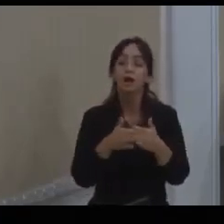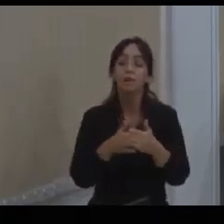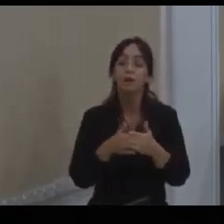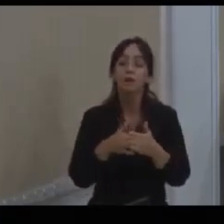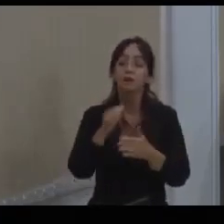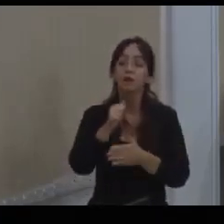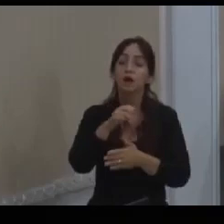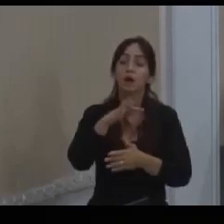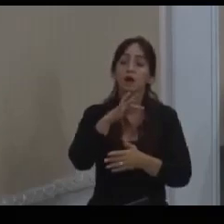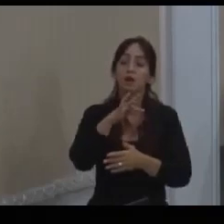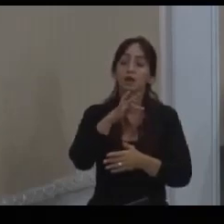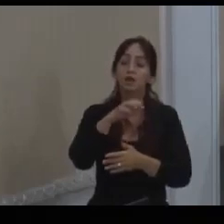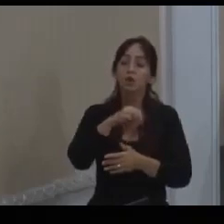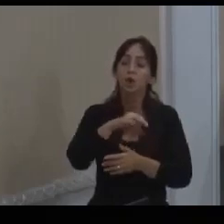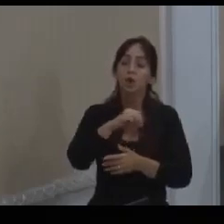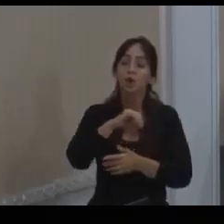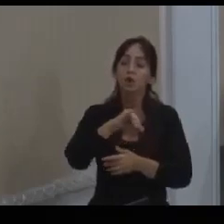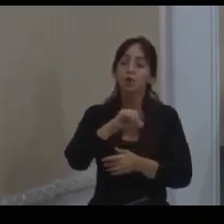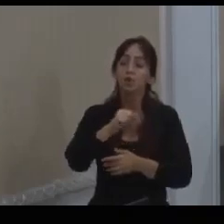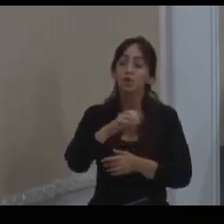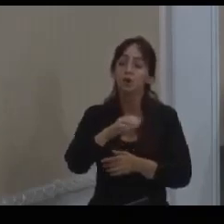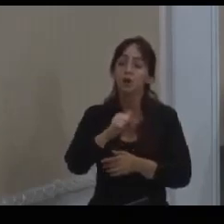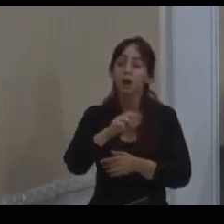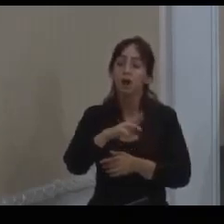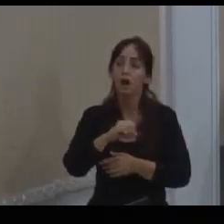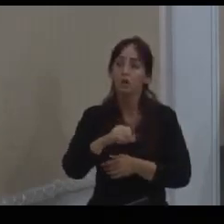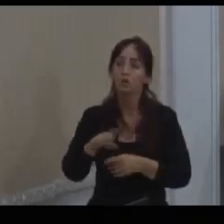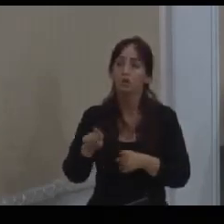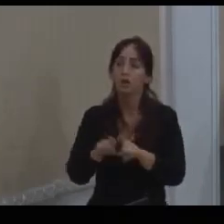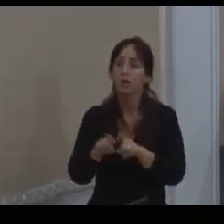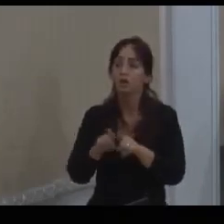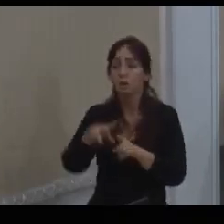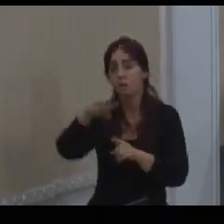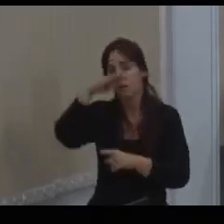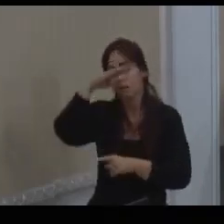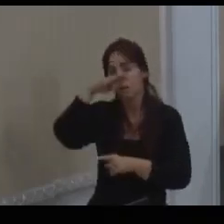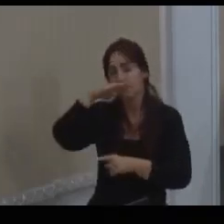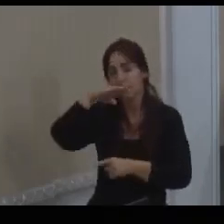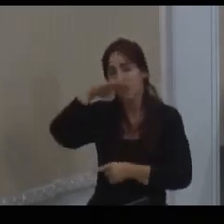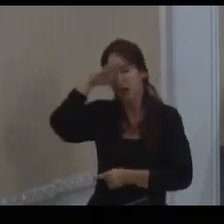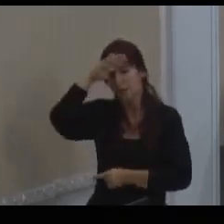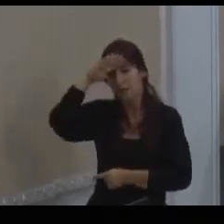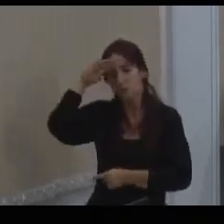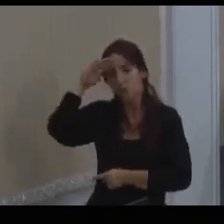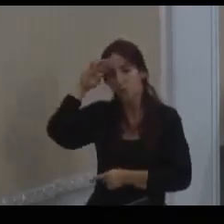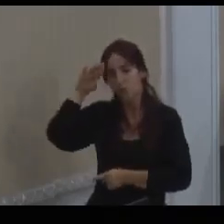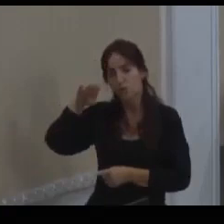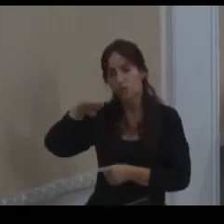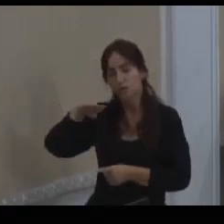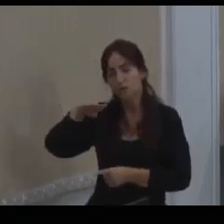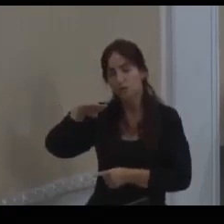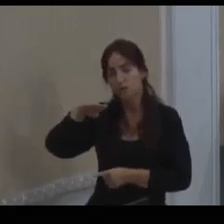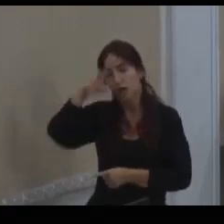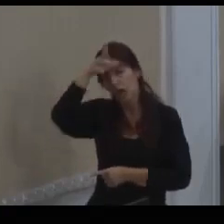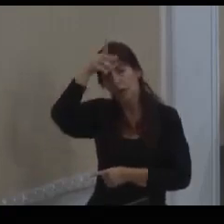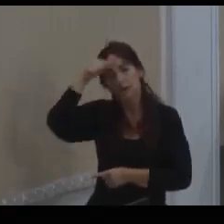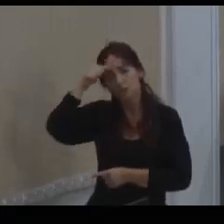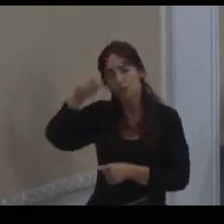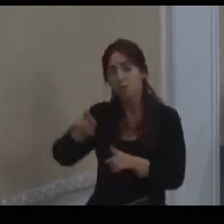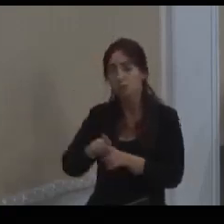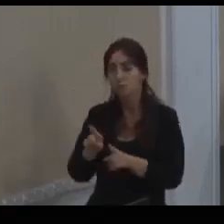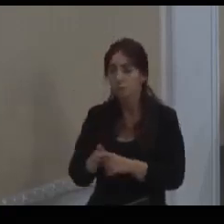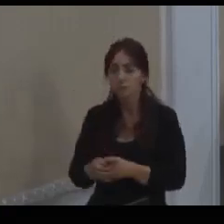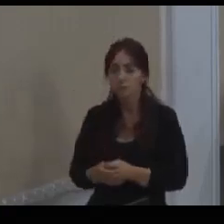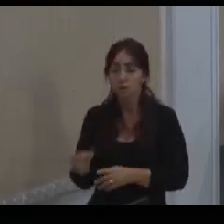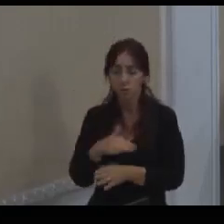a região da própria Cristiano Machado a Avenida Amazonas todos os corredores de transporte são vocacionados. A